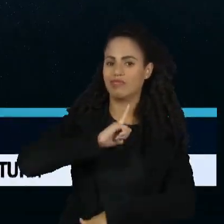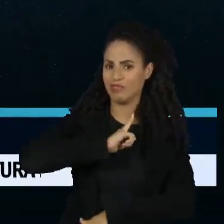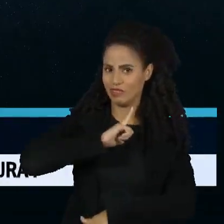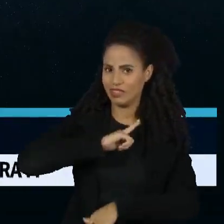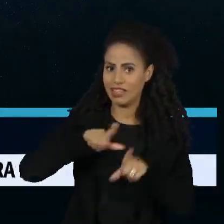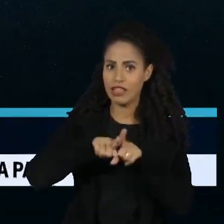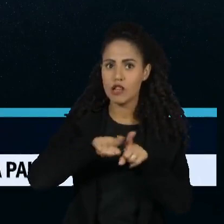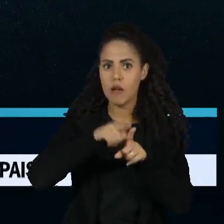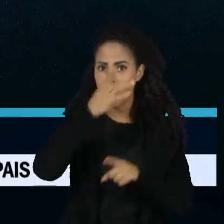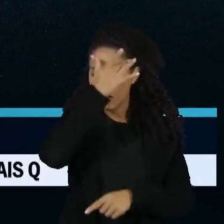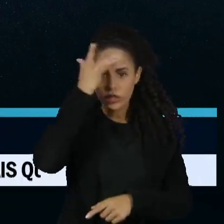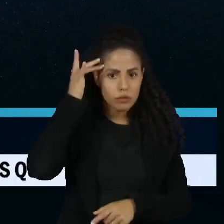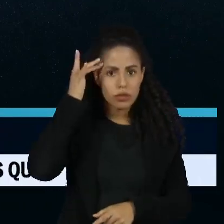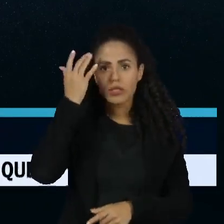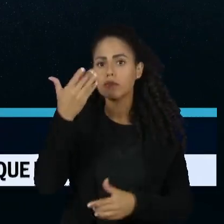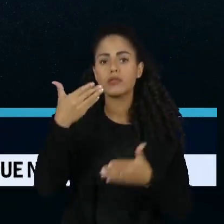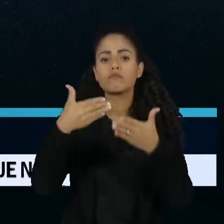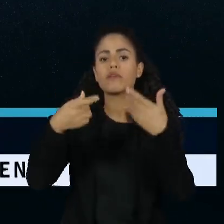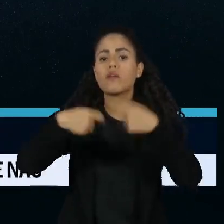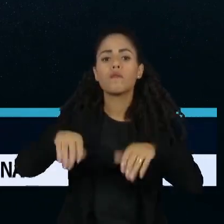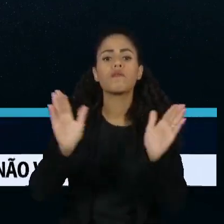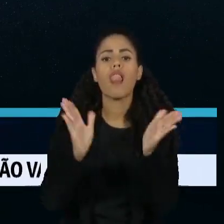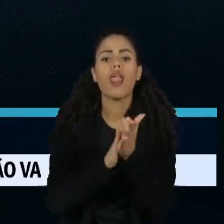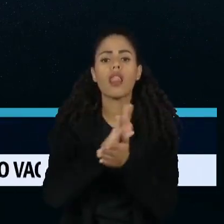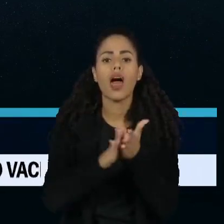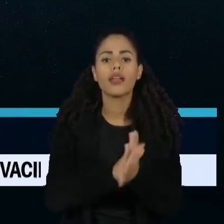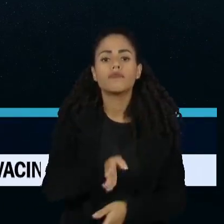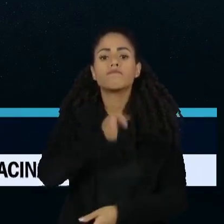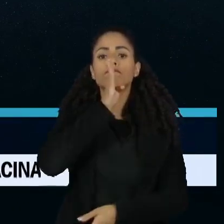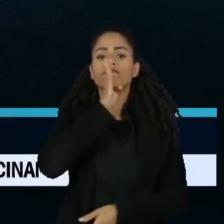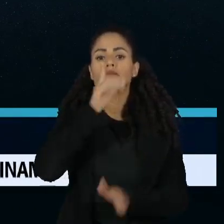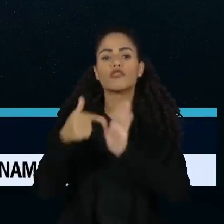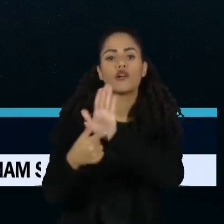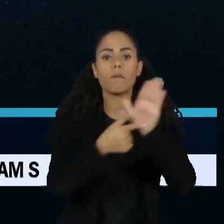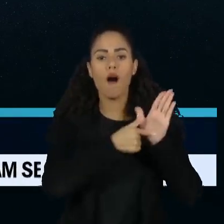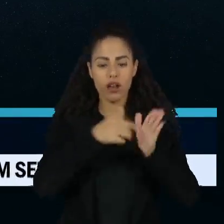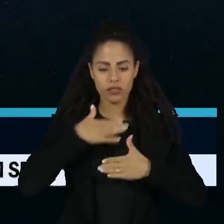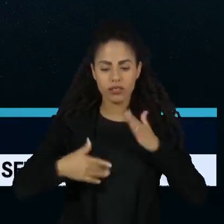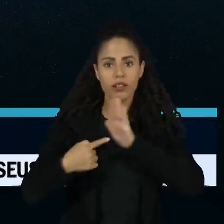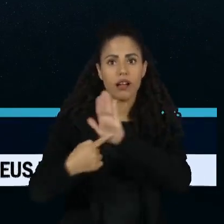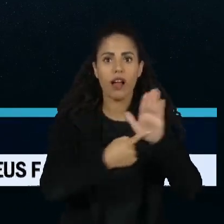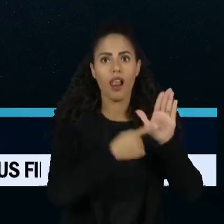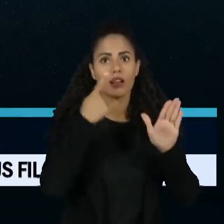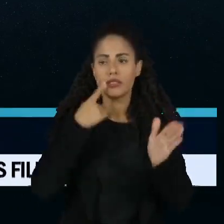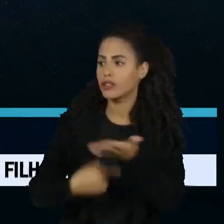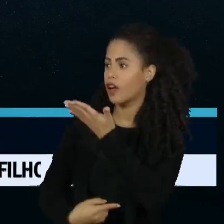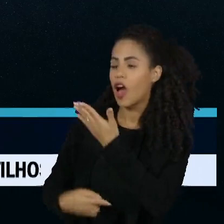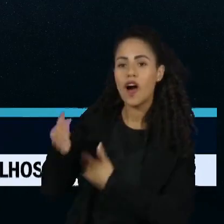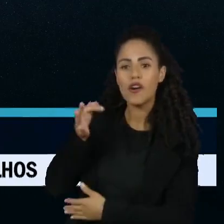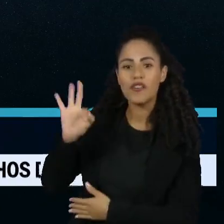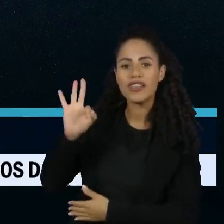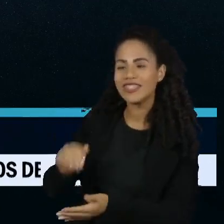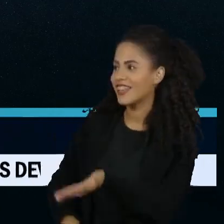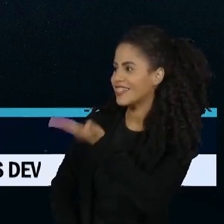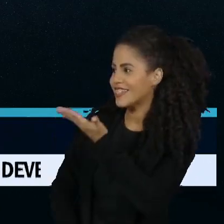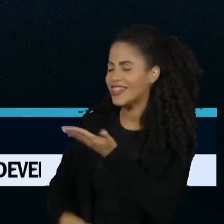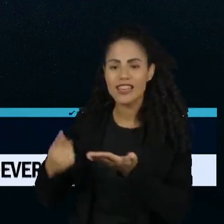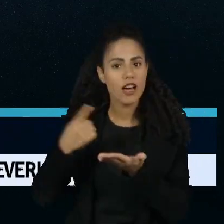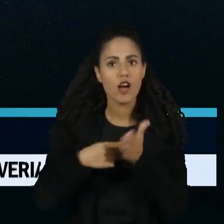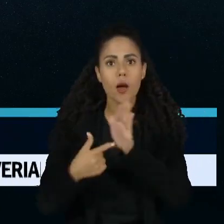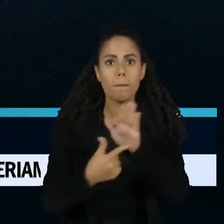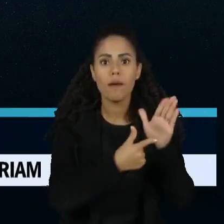e até aqueles que não precisam falar nada, como o Cabilame, que ficou famoso por seus vídeos ironizando truques